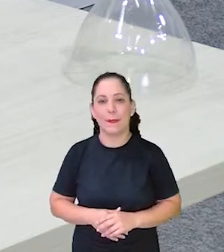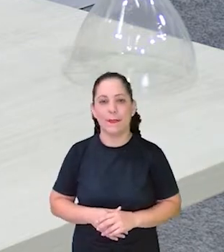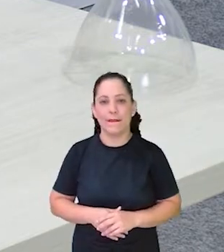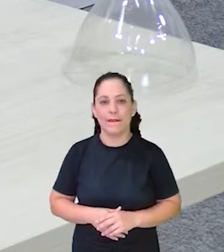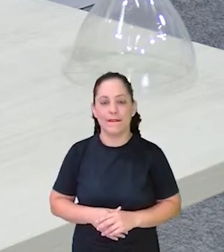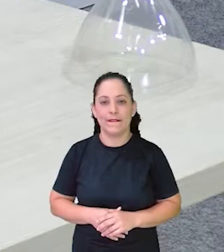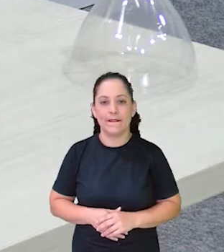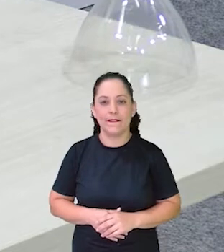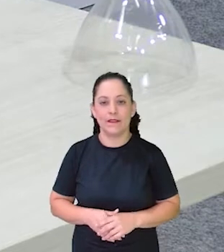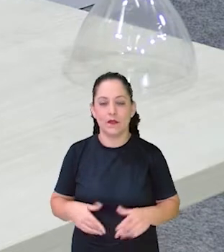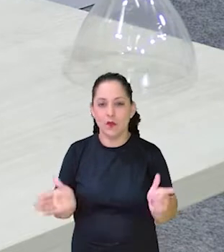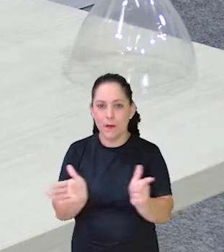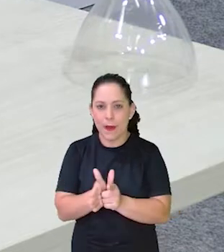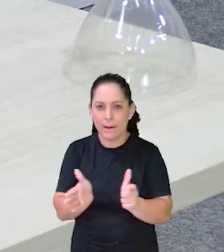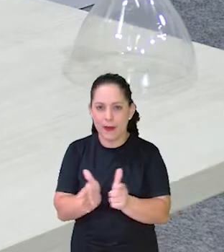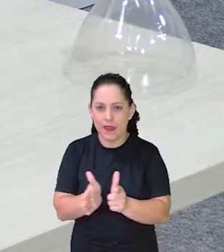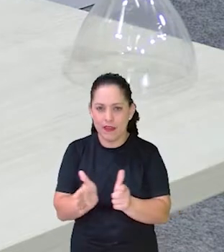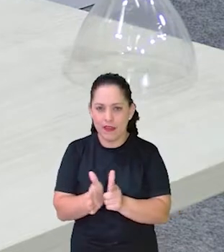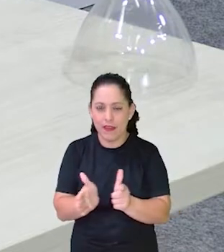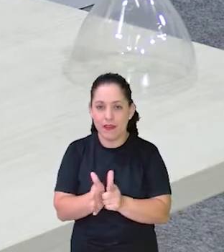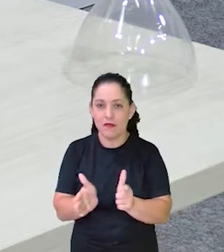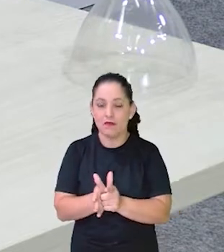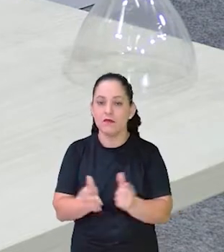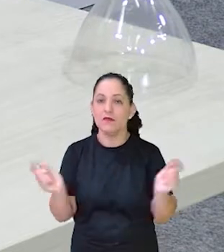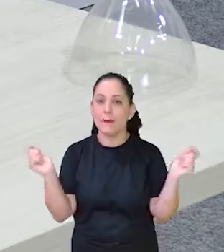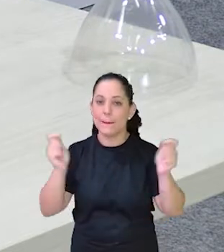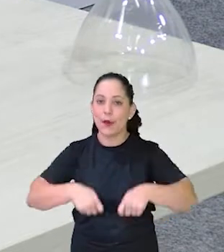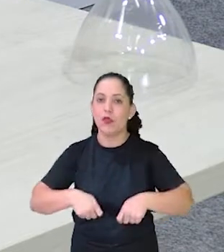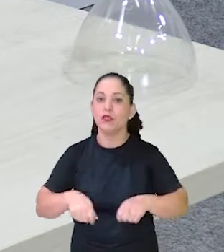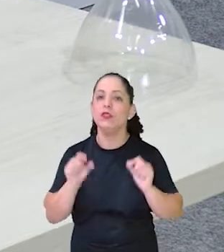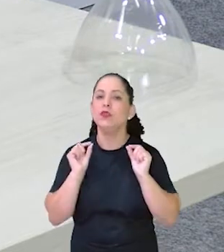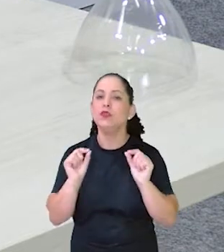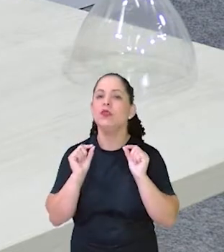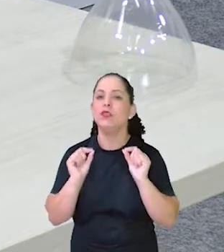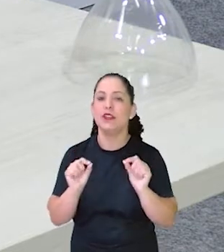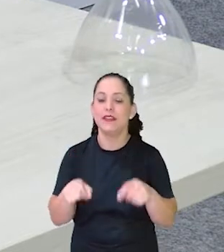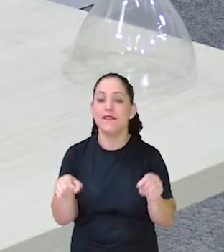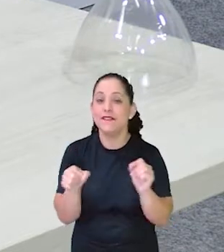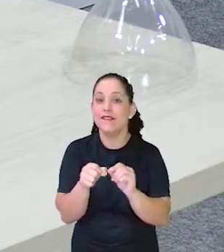O papel crepom Você pode fazer Os doces Né?